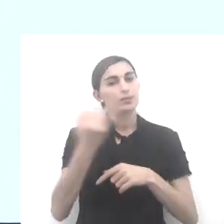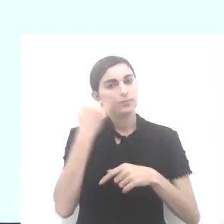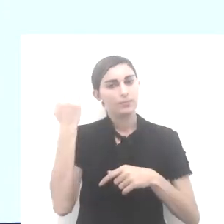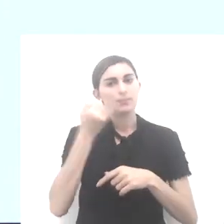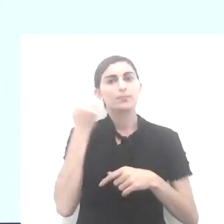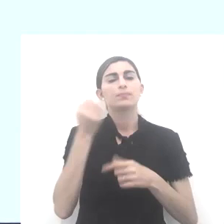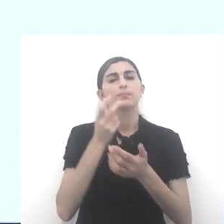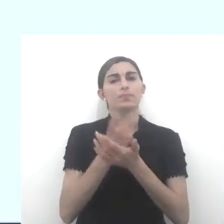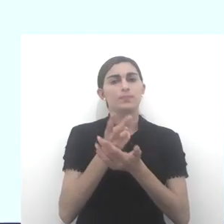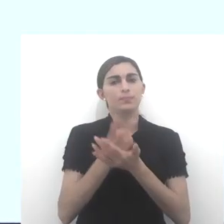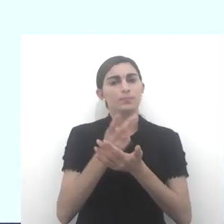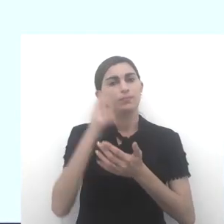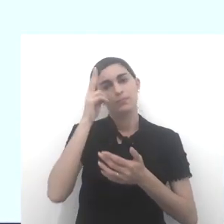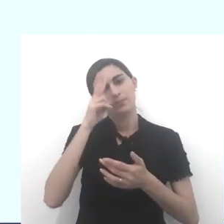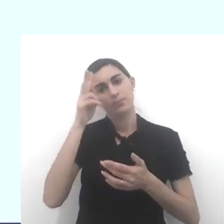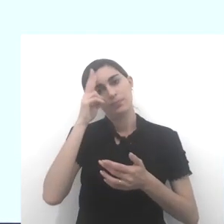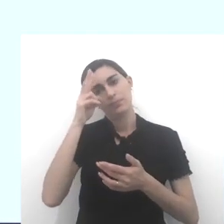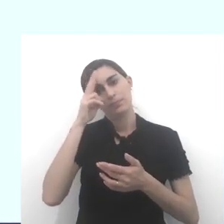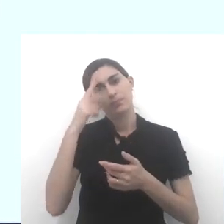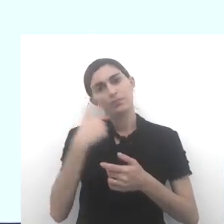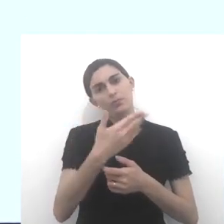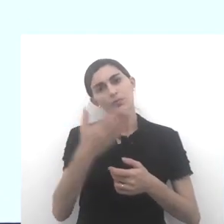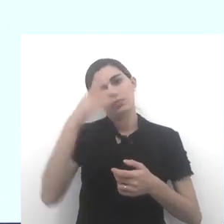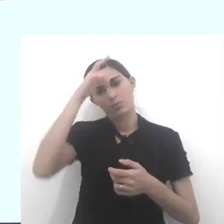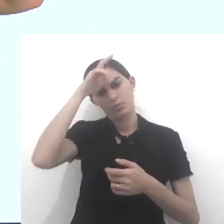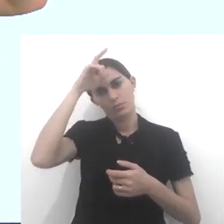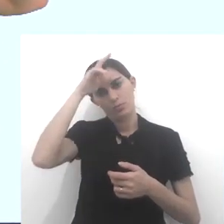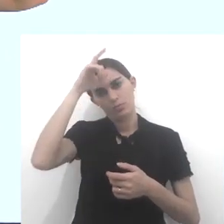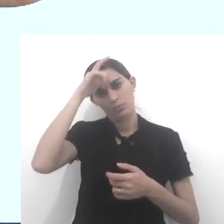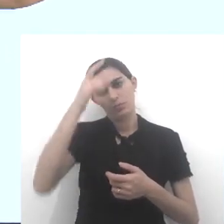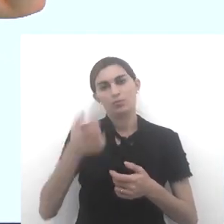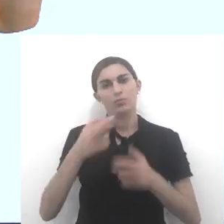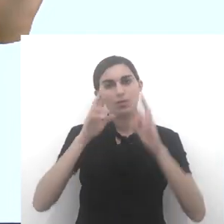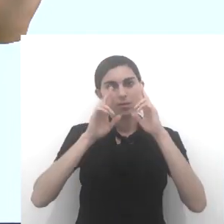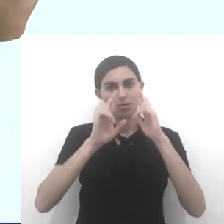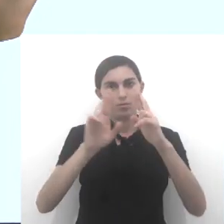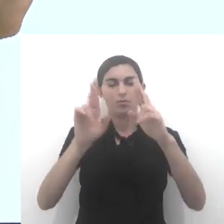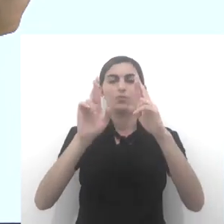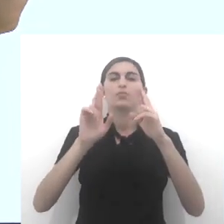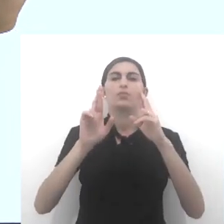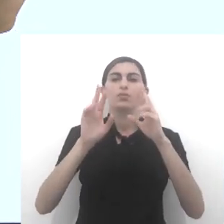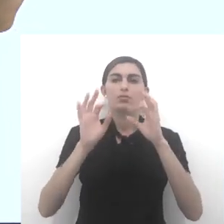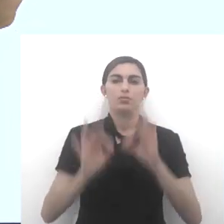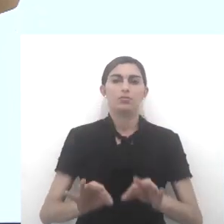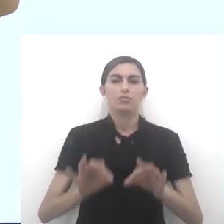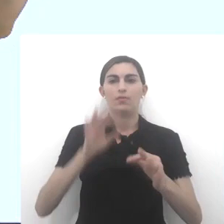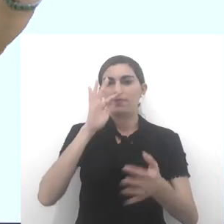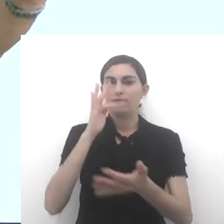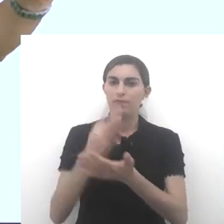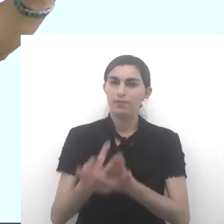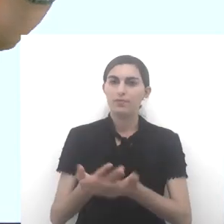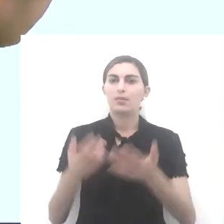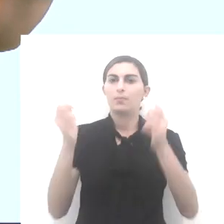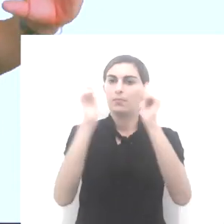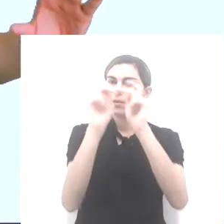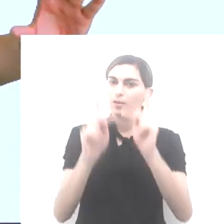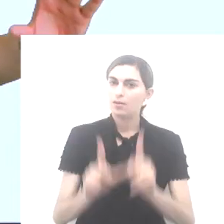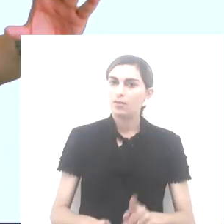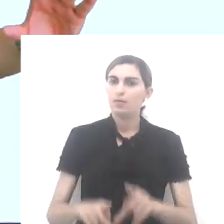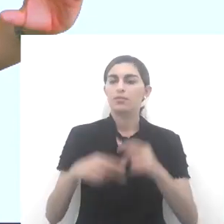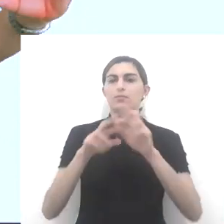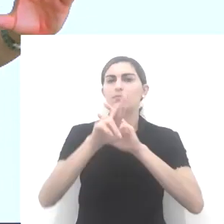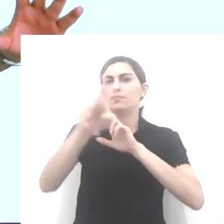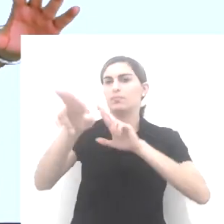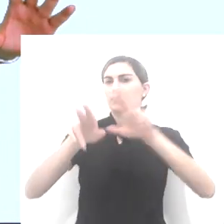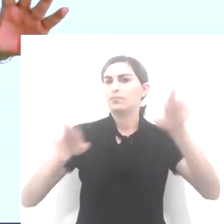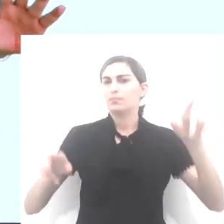importante, sempre importante lembrar a questão do líder, do respeito, certo? Do fiel, da paz,